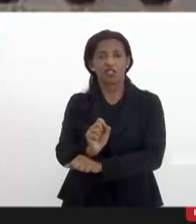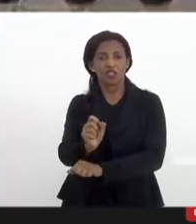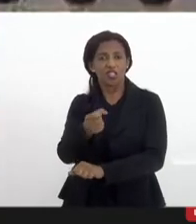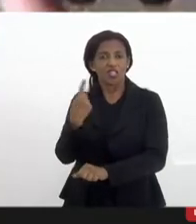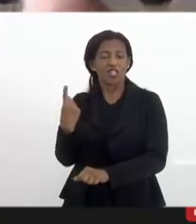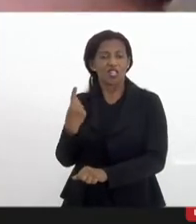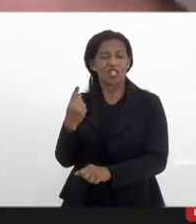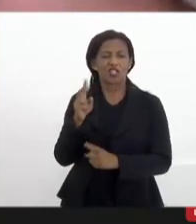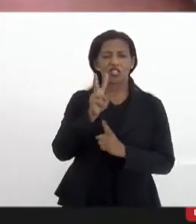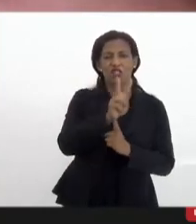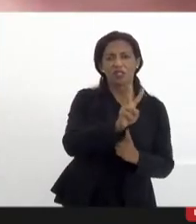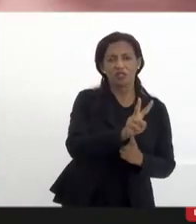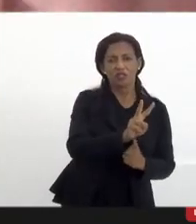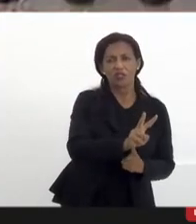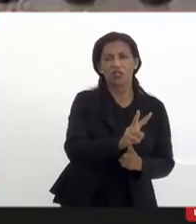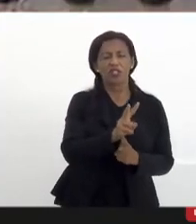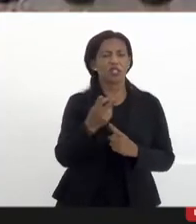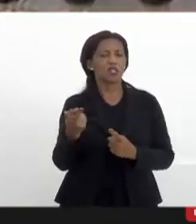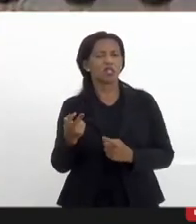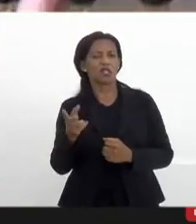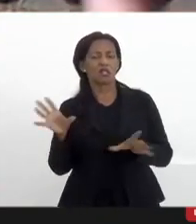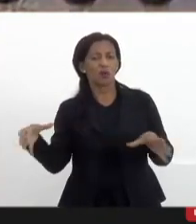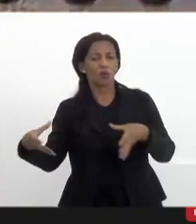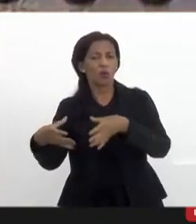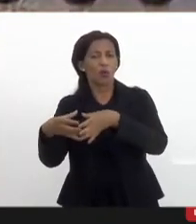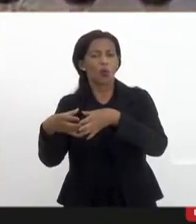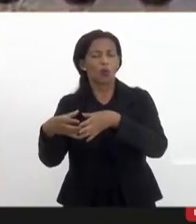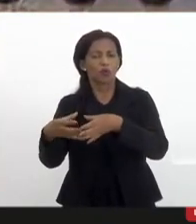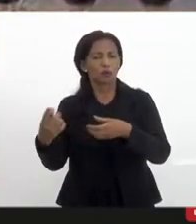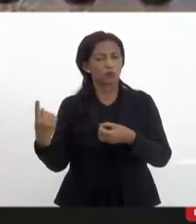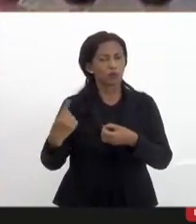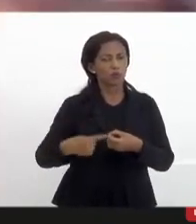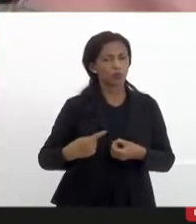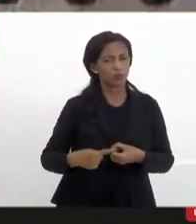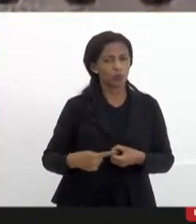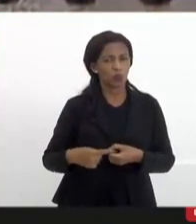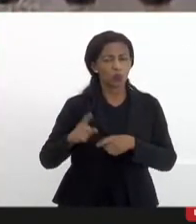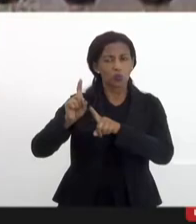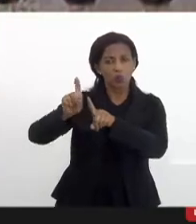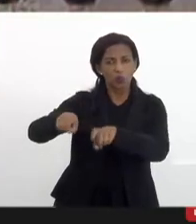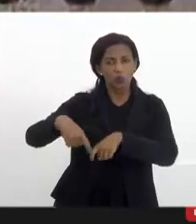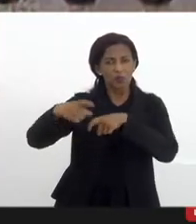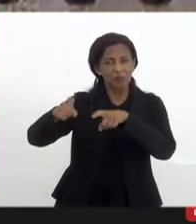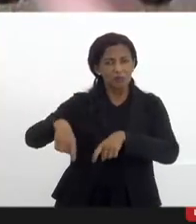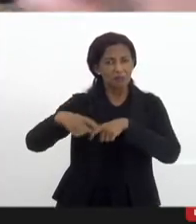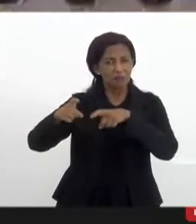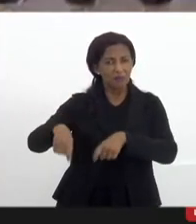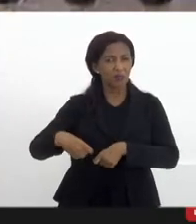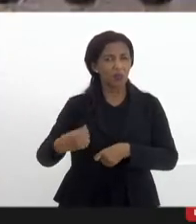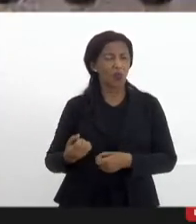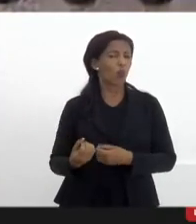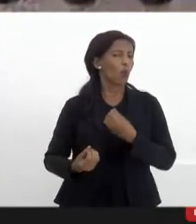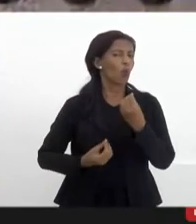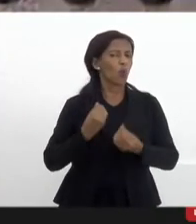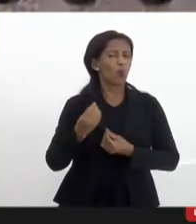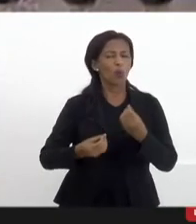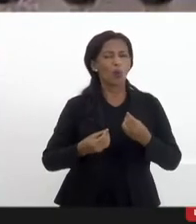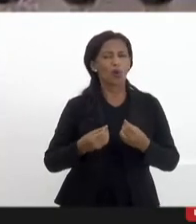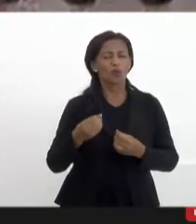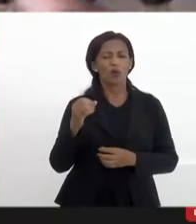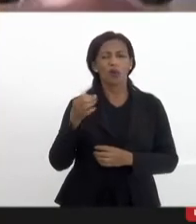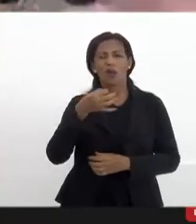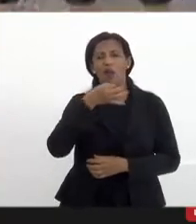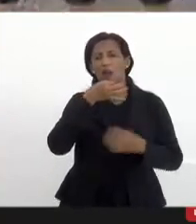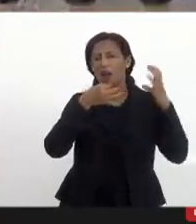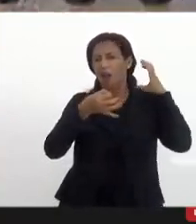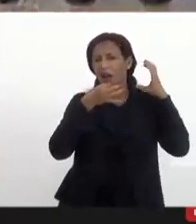indígenas das comunidades e dos municípios do interior do sertão quanto as rádios postes